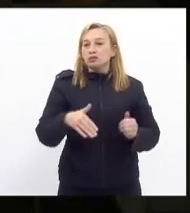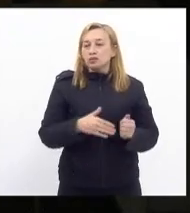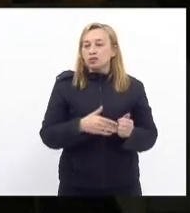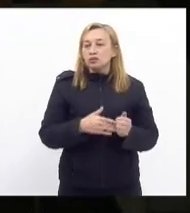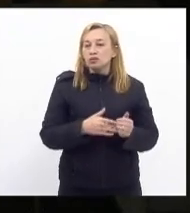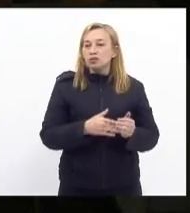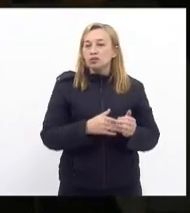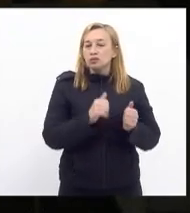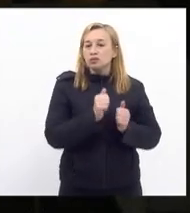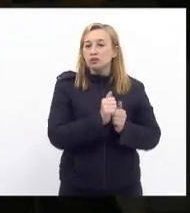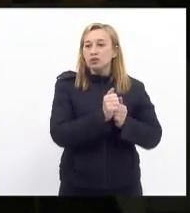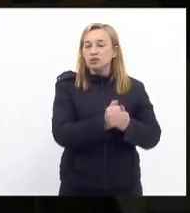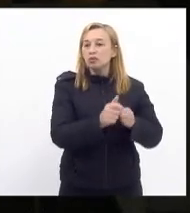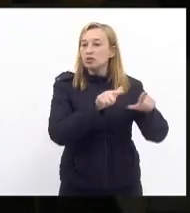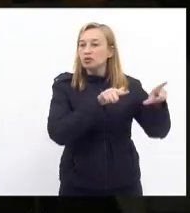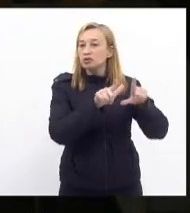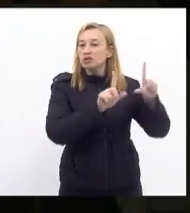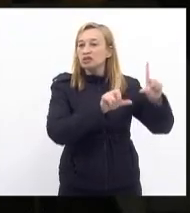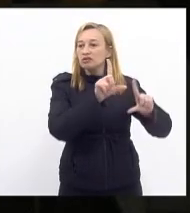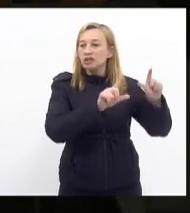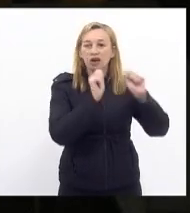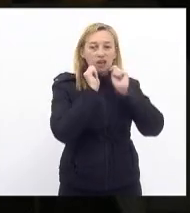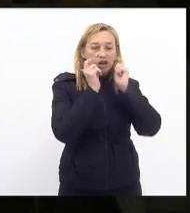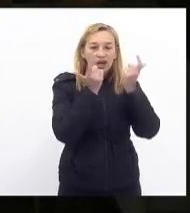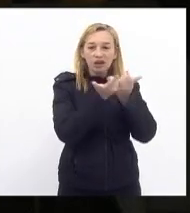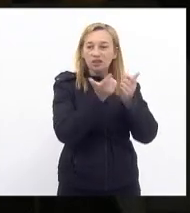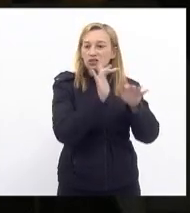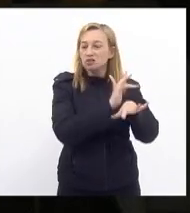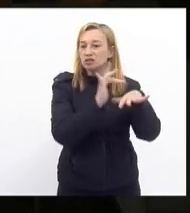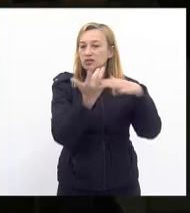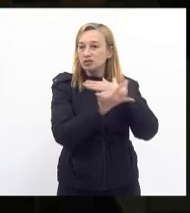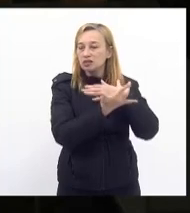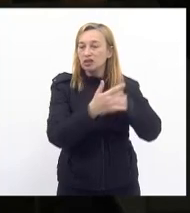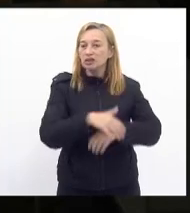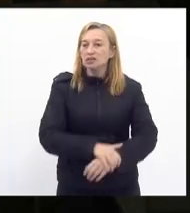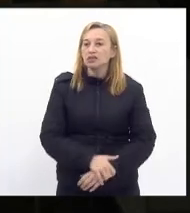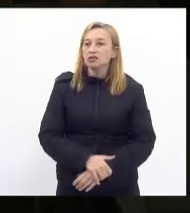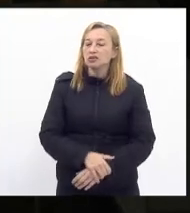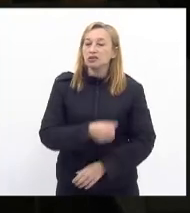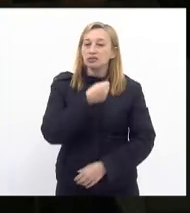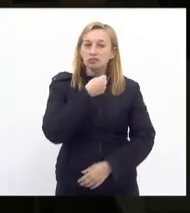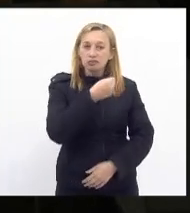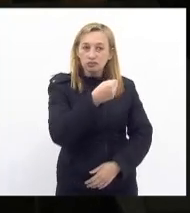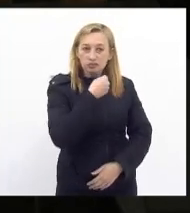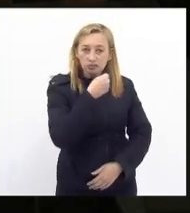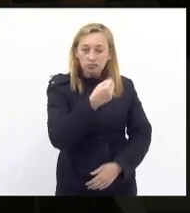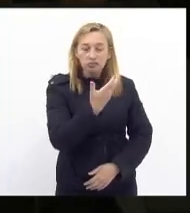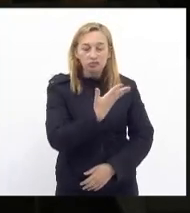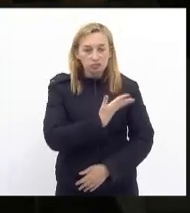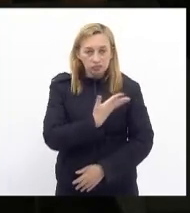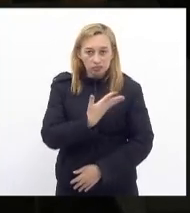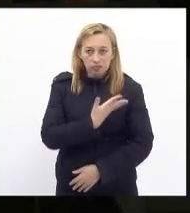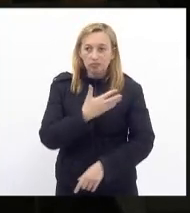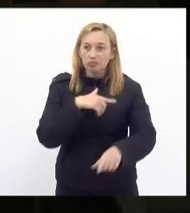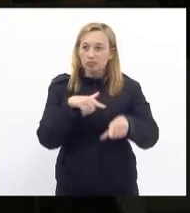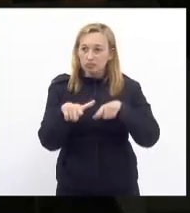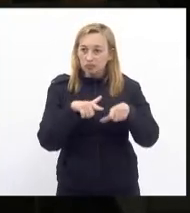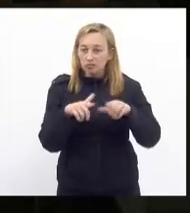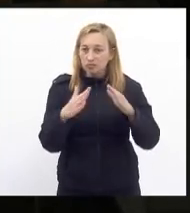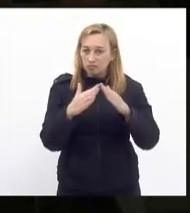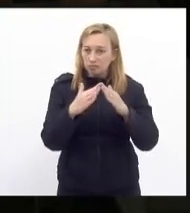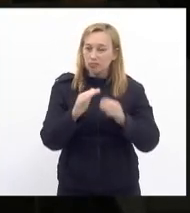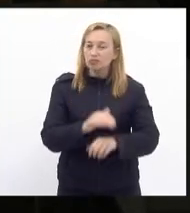nos acompanham pela TV Alerja que nos seguem pelas redes sociais imprensa e colegas trabalhadoras e